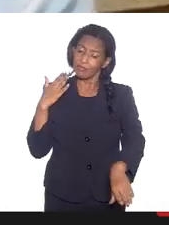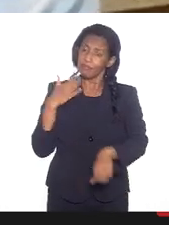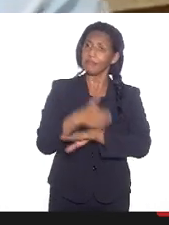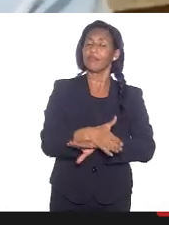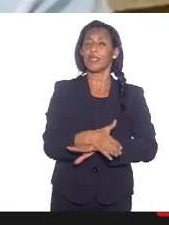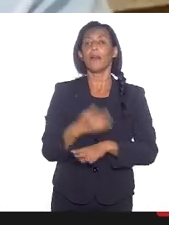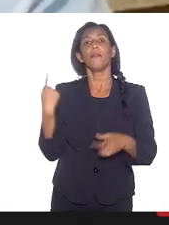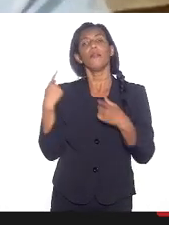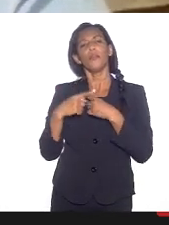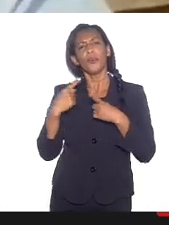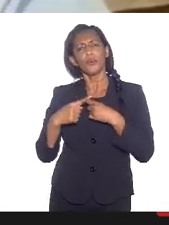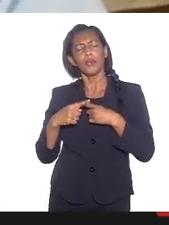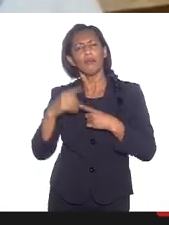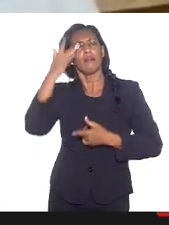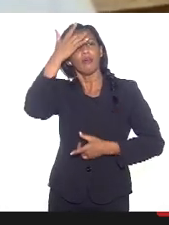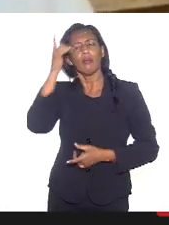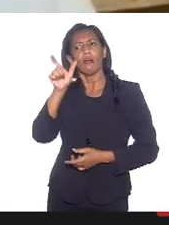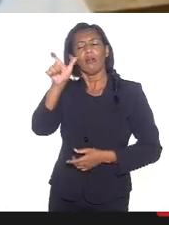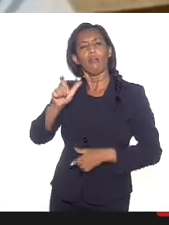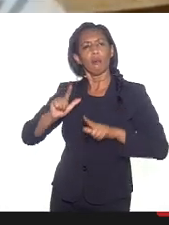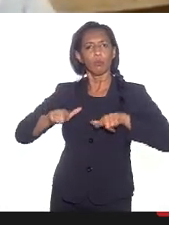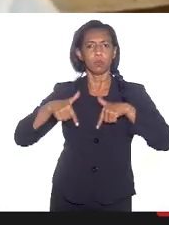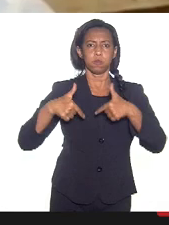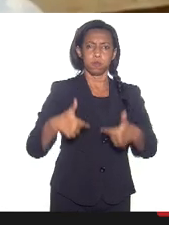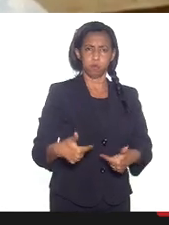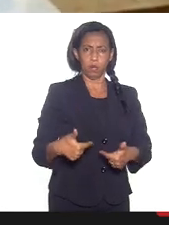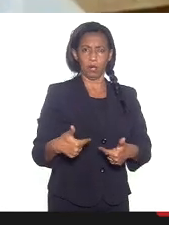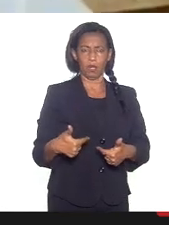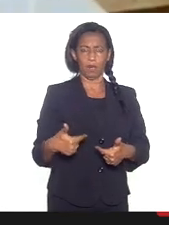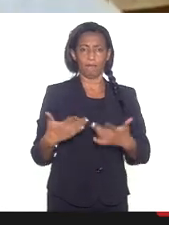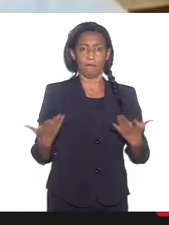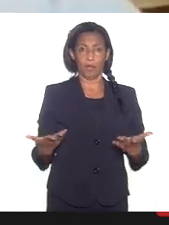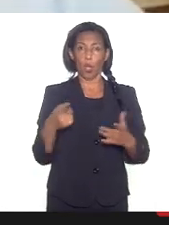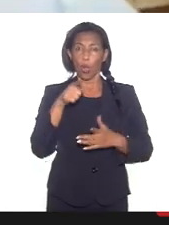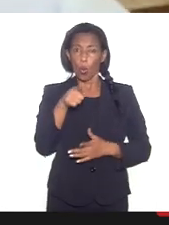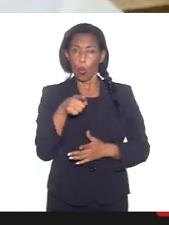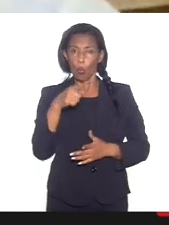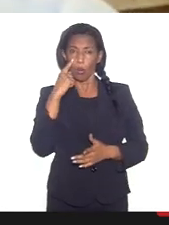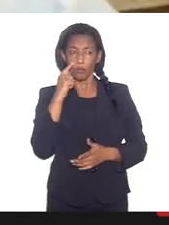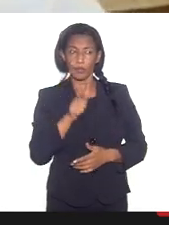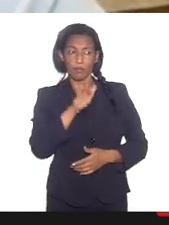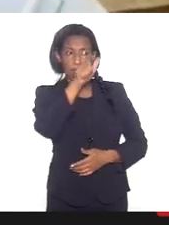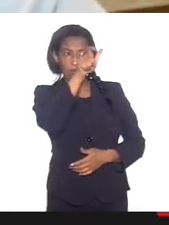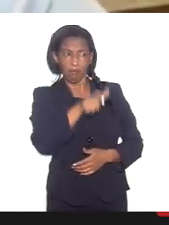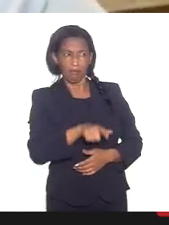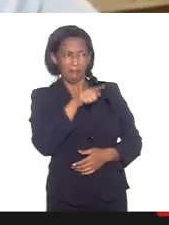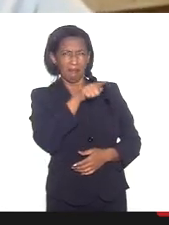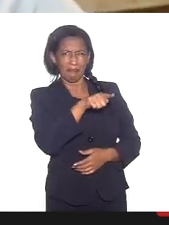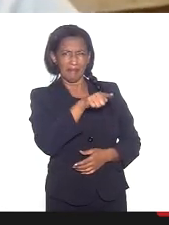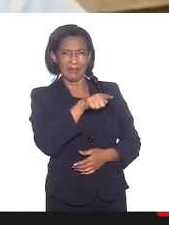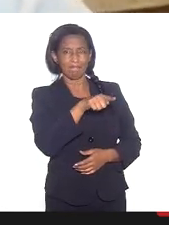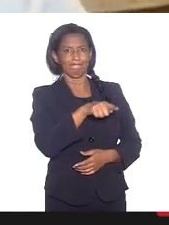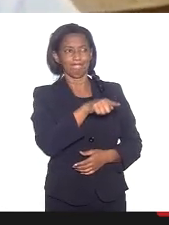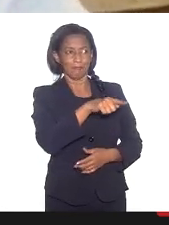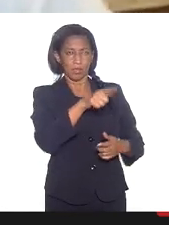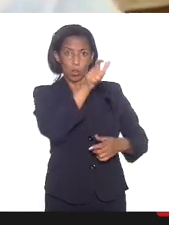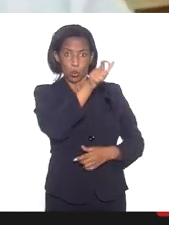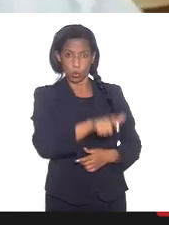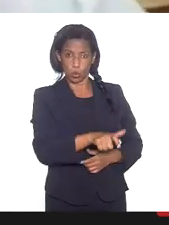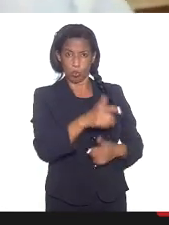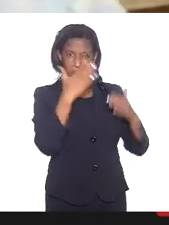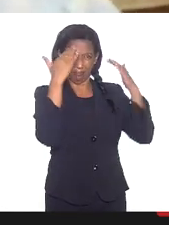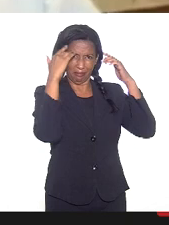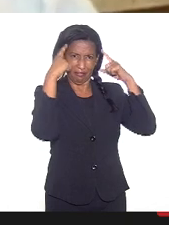Por que as pessoas fazem isso? Quando você pega o perfil desses vândalos, vamos chamar assim, desses